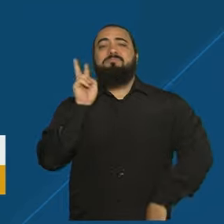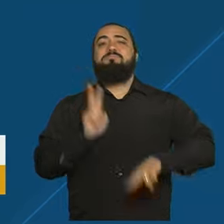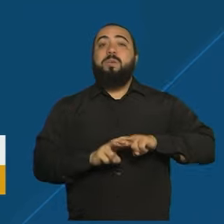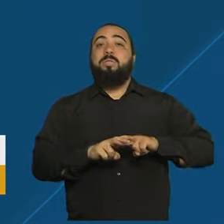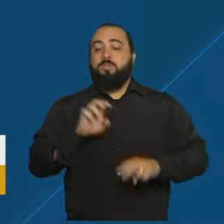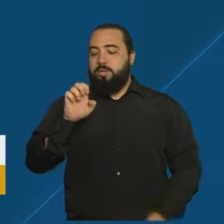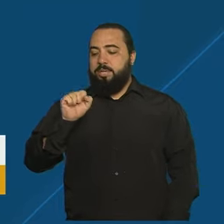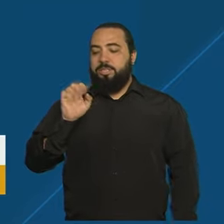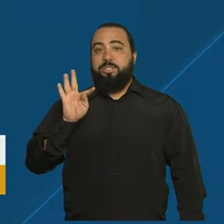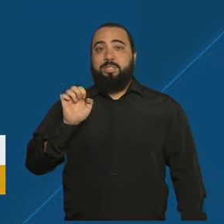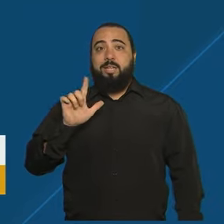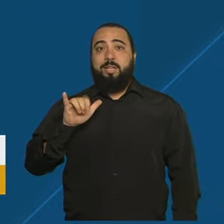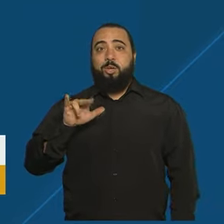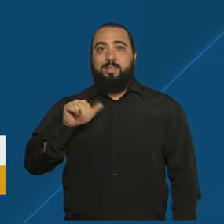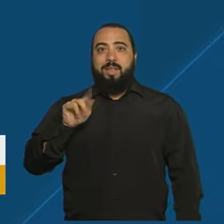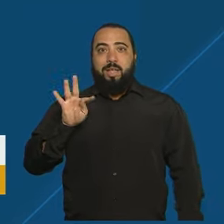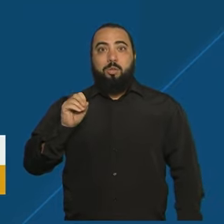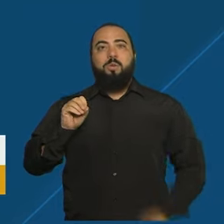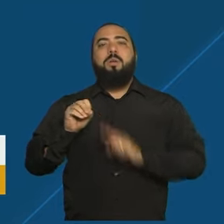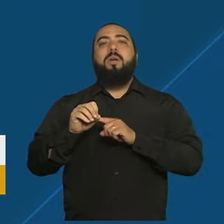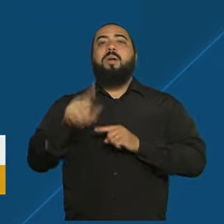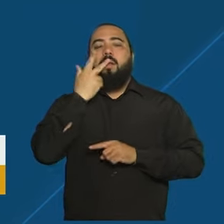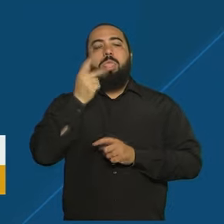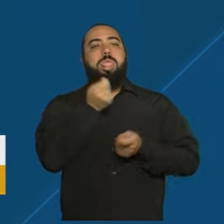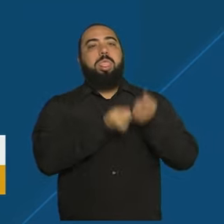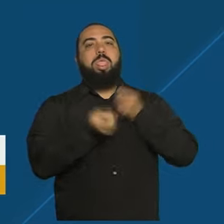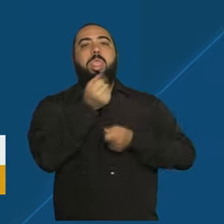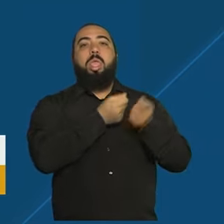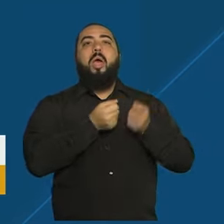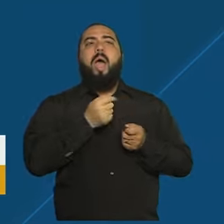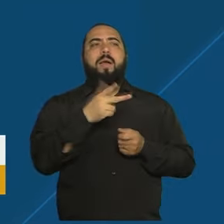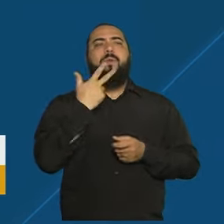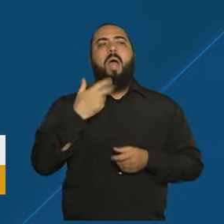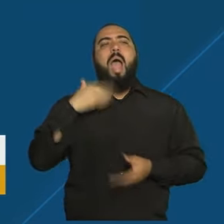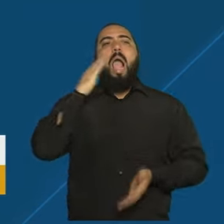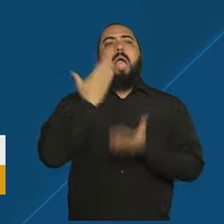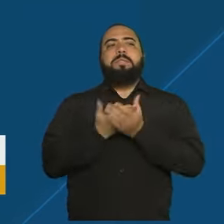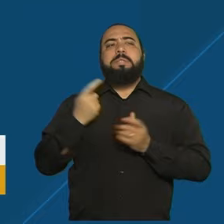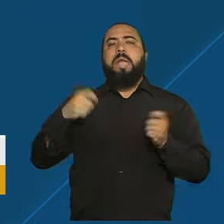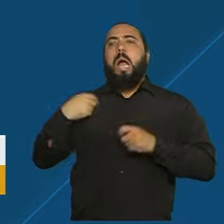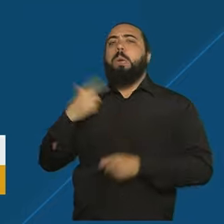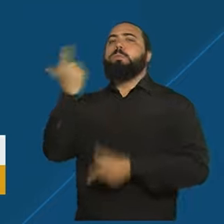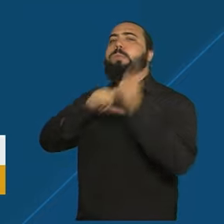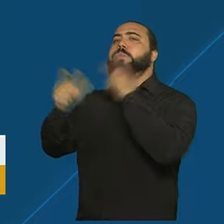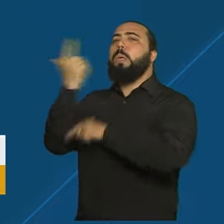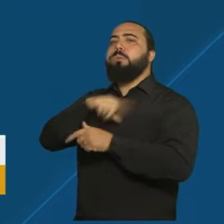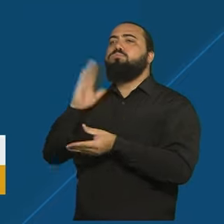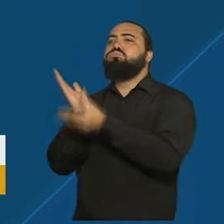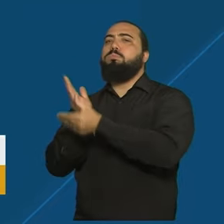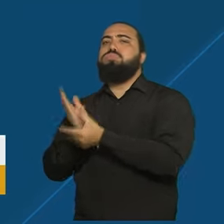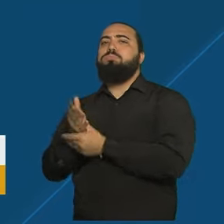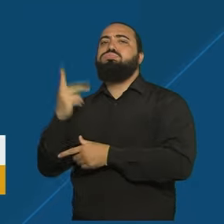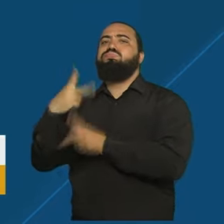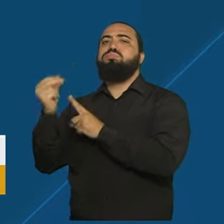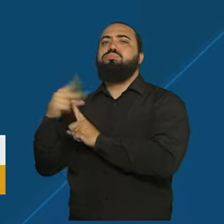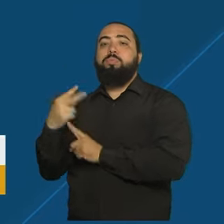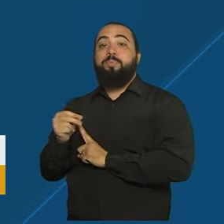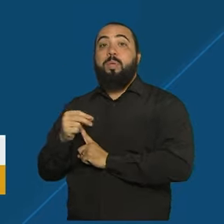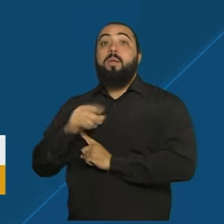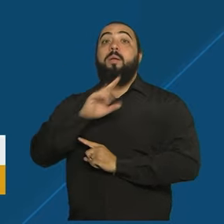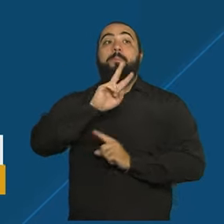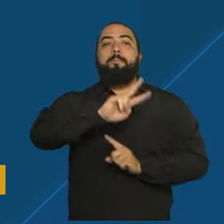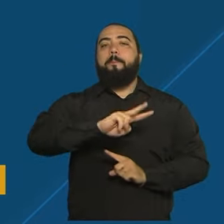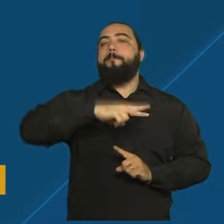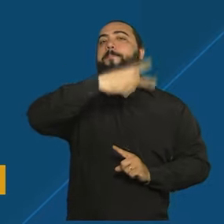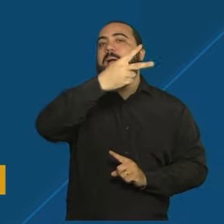induzia clientes a acreditarem que ele ganharia ações que tramitam na justiça e cobrava, além dos honorários, o pagamento